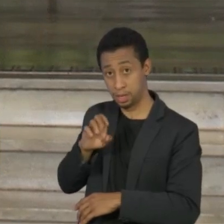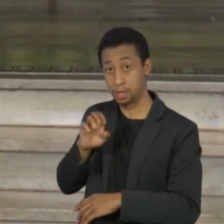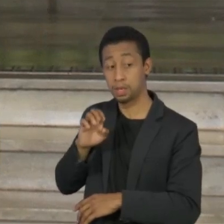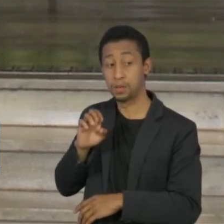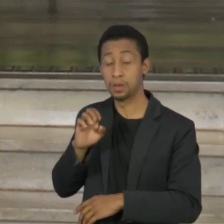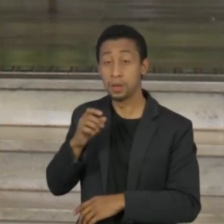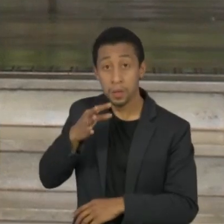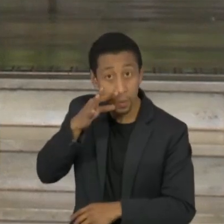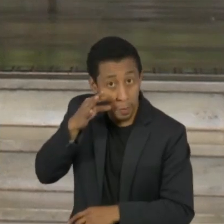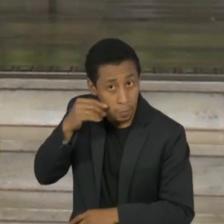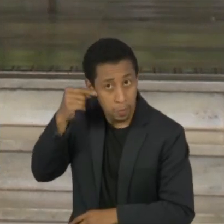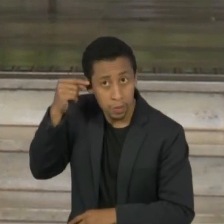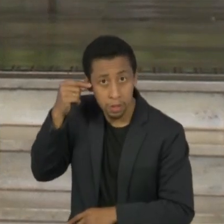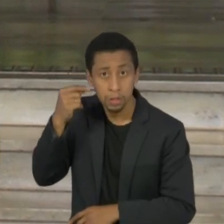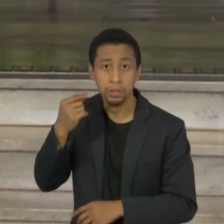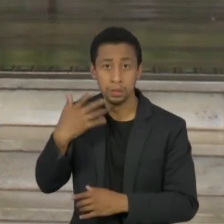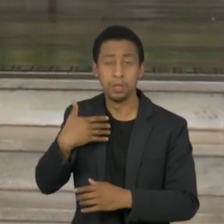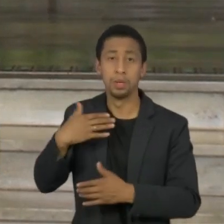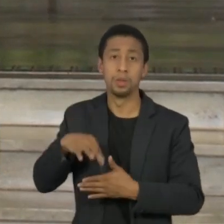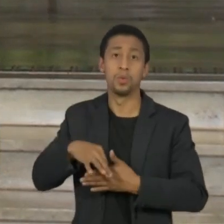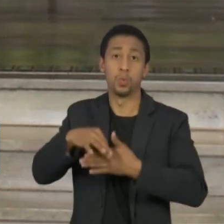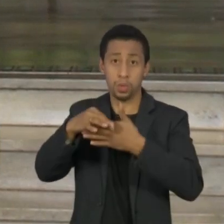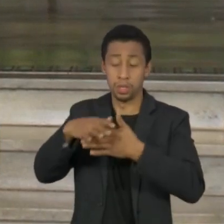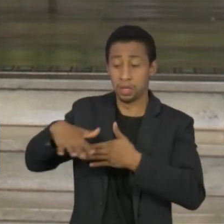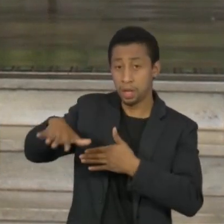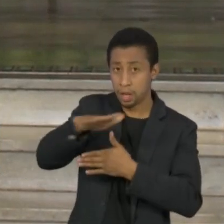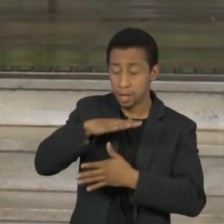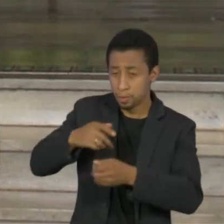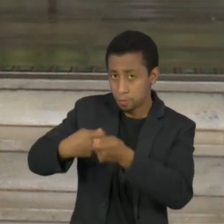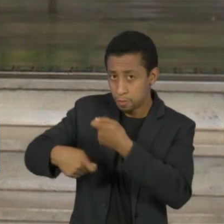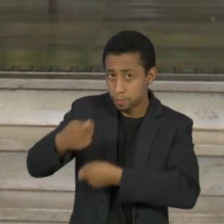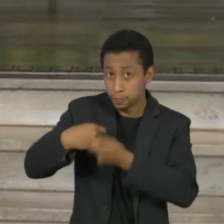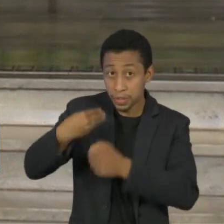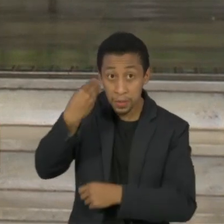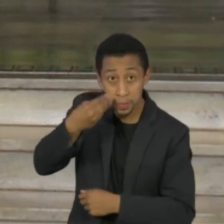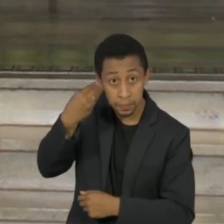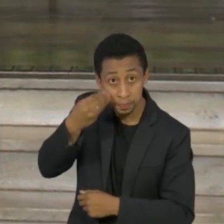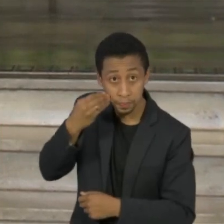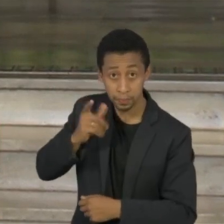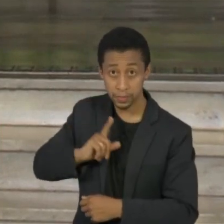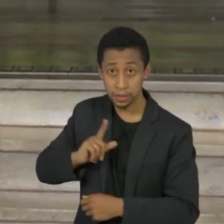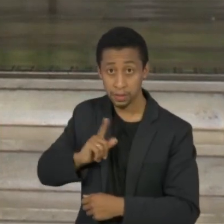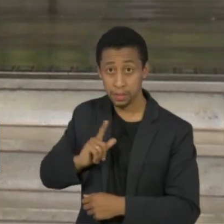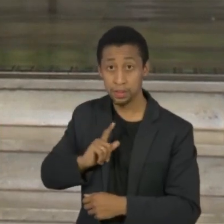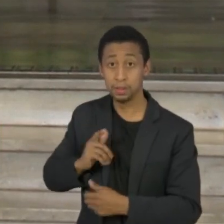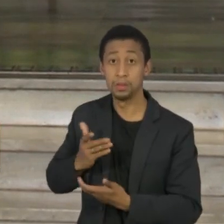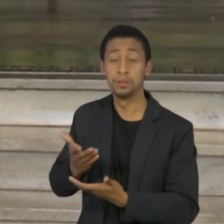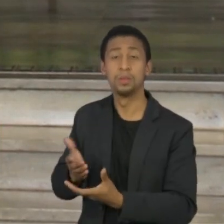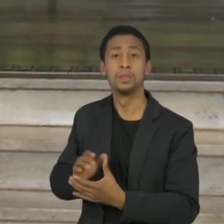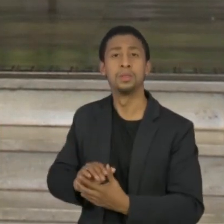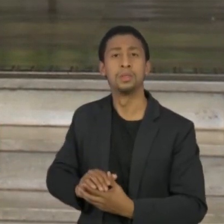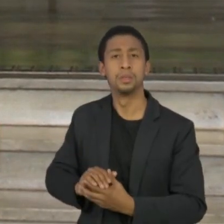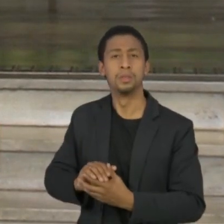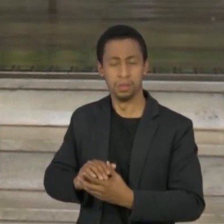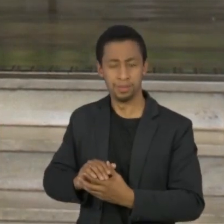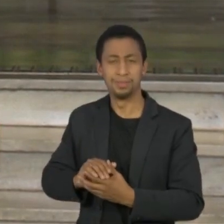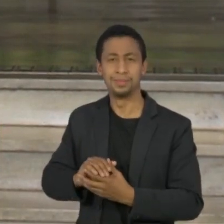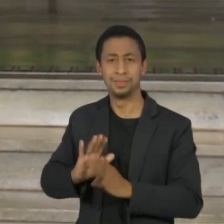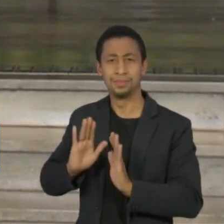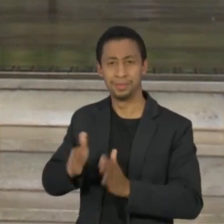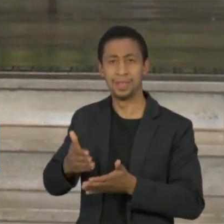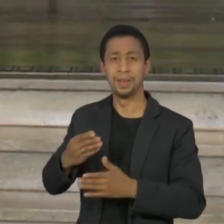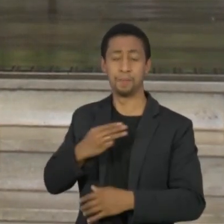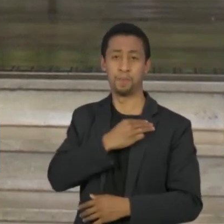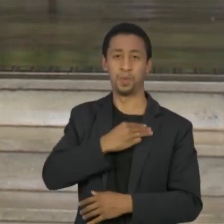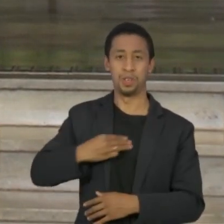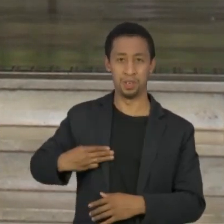o comandante desta retomada com a experiência que possui, tendo sido ministro da Fazenda